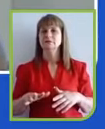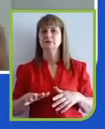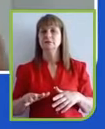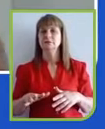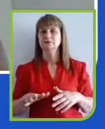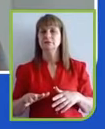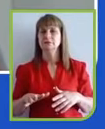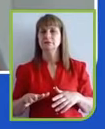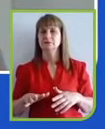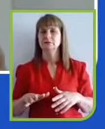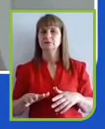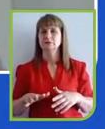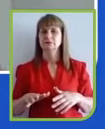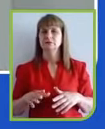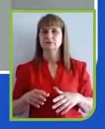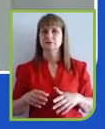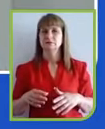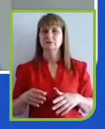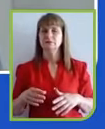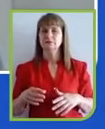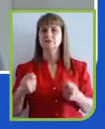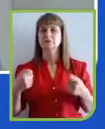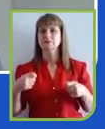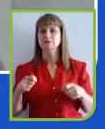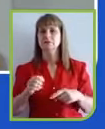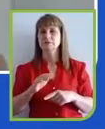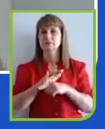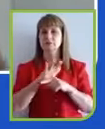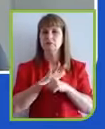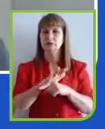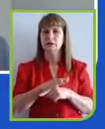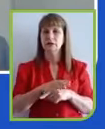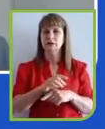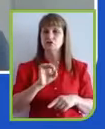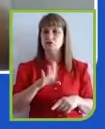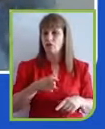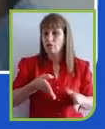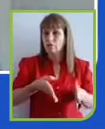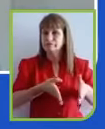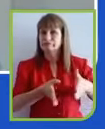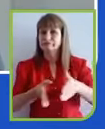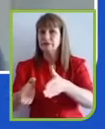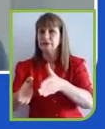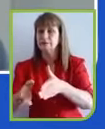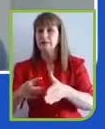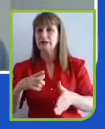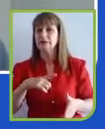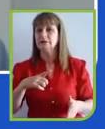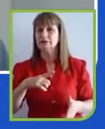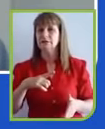o quanto temos que ajudar, não é só ir para lá, mas temos que ajudar de tal maneira